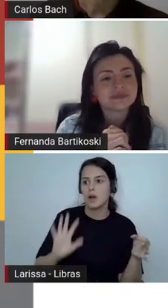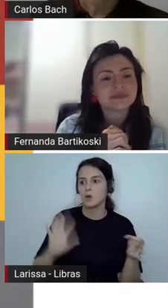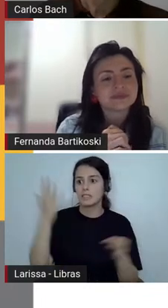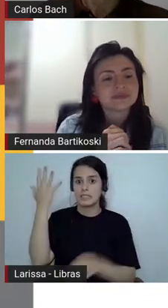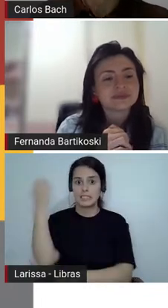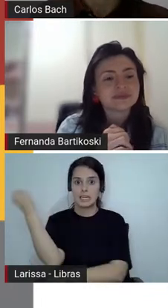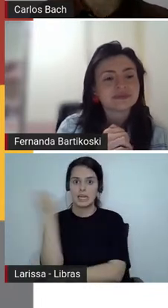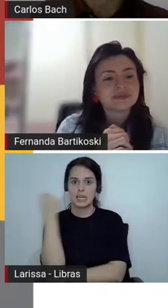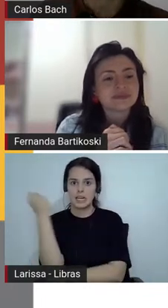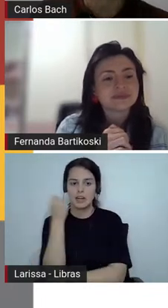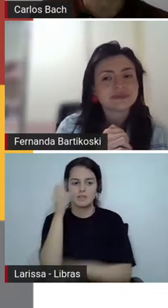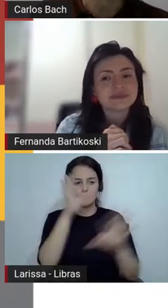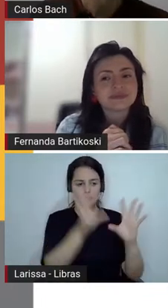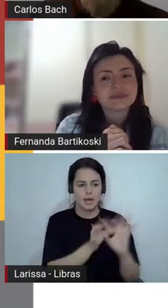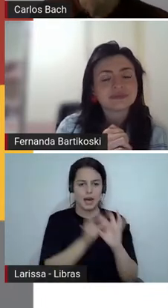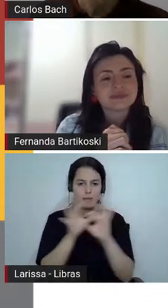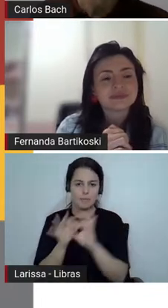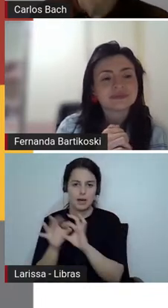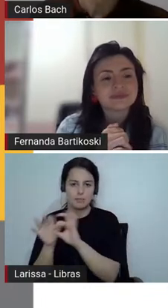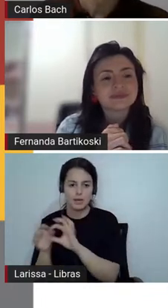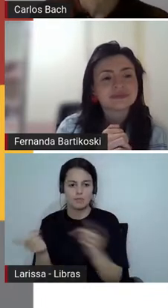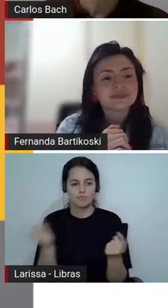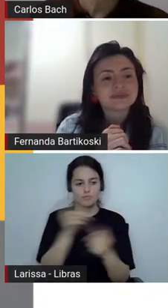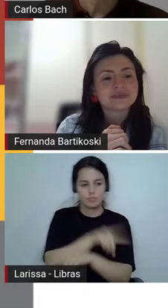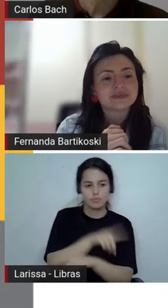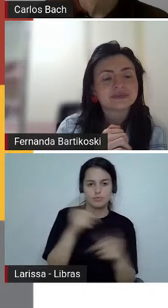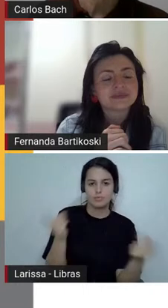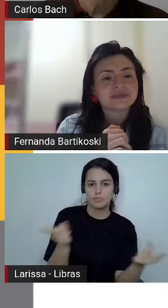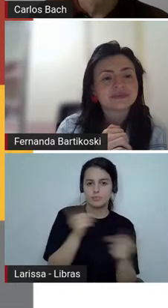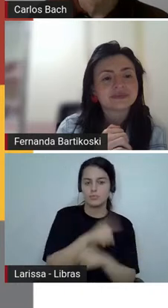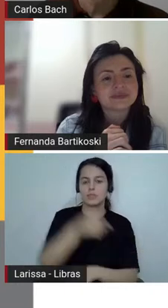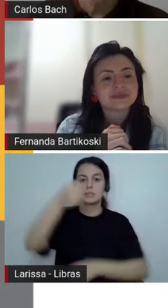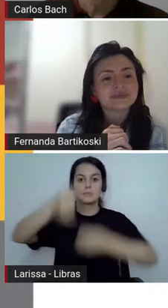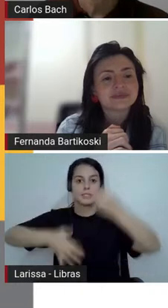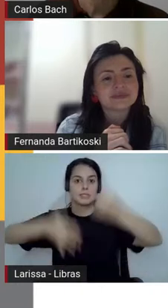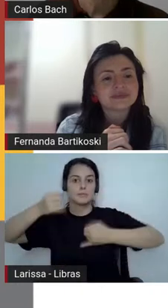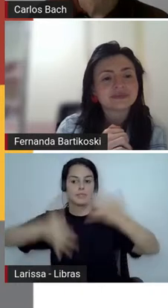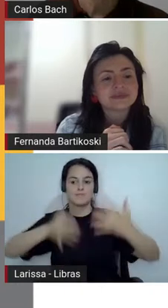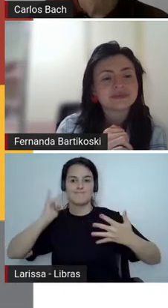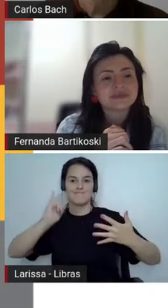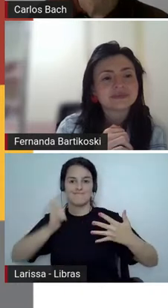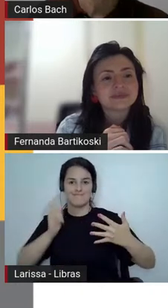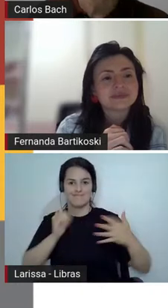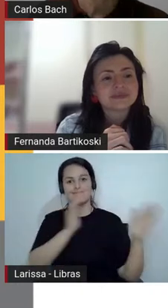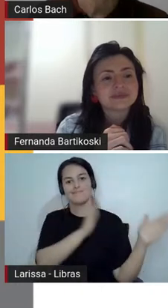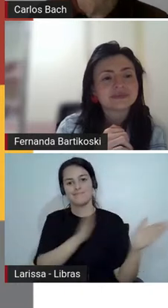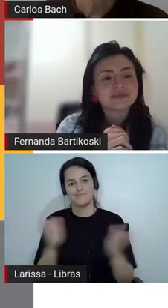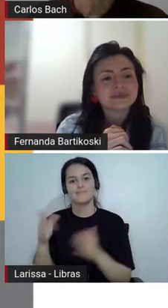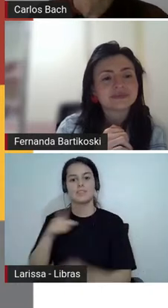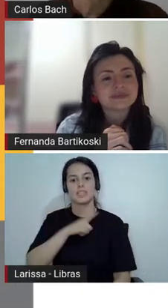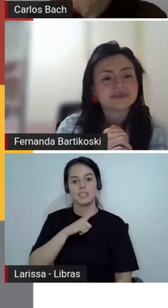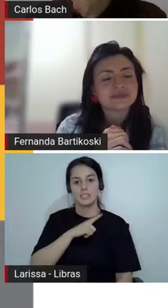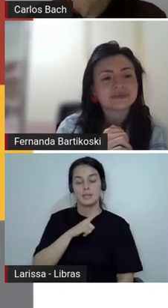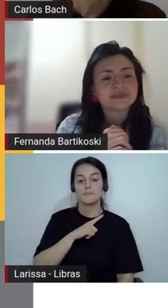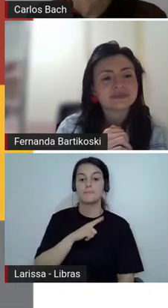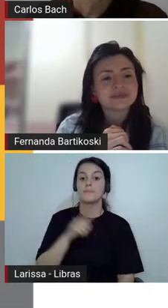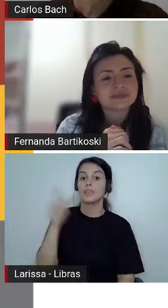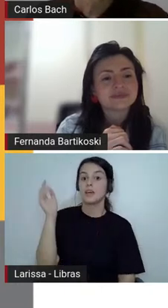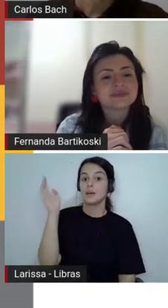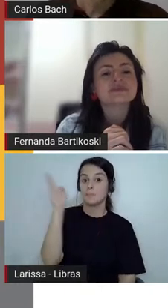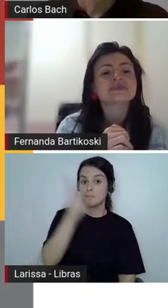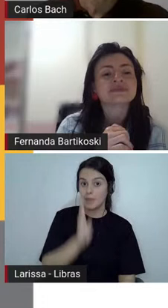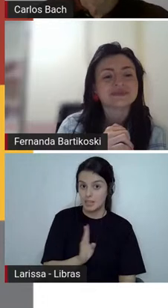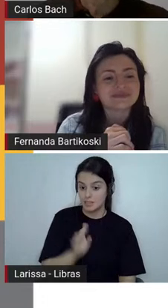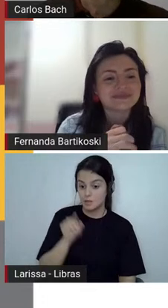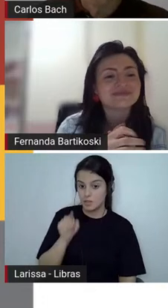cotidiano. E aí tem vários outros que vão se inserir, porque a crônica brasileira, ela tem diferença